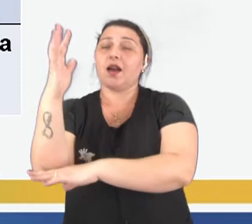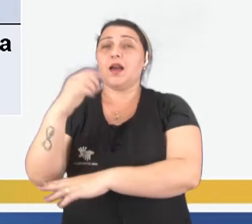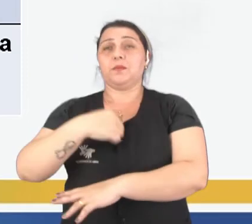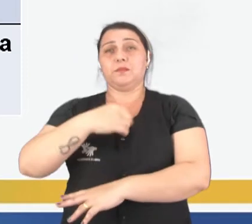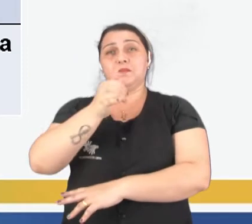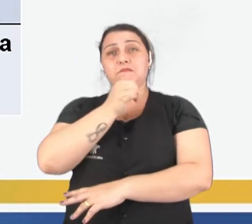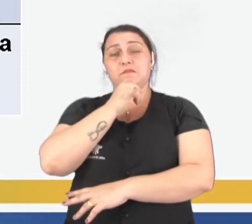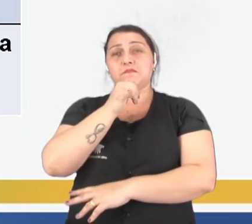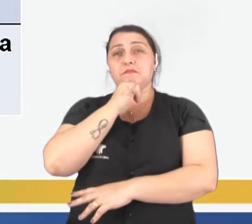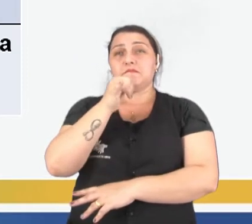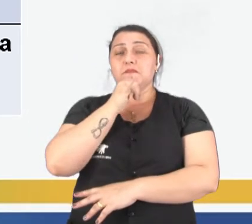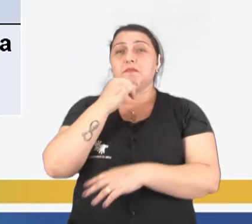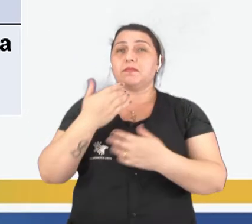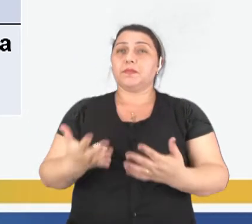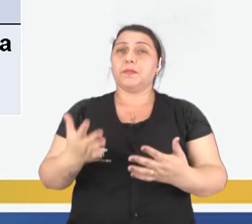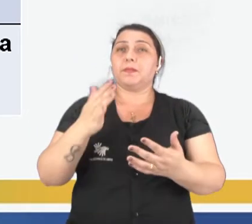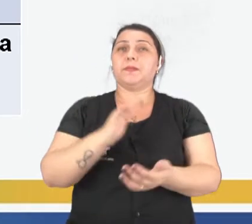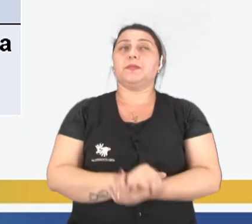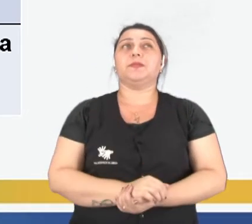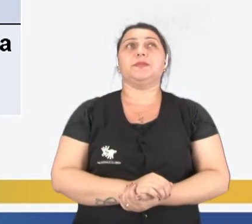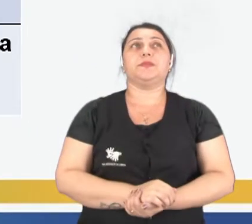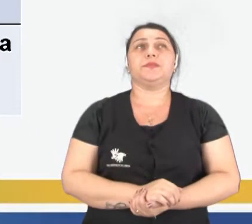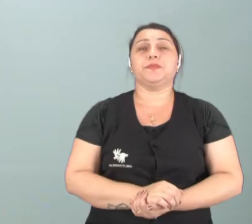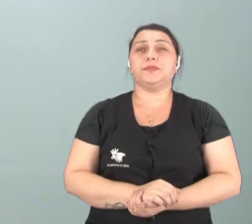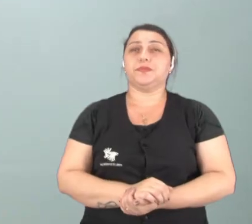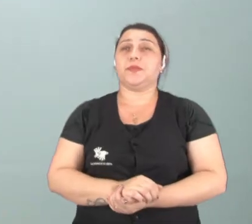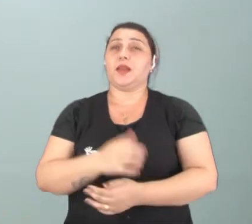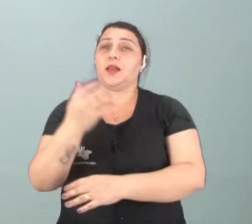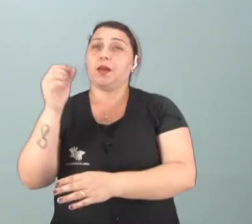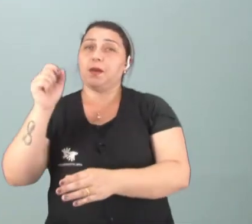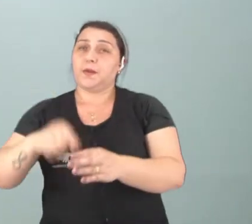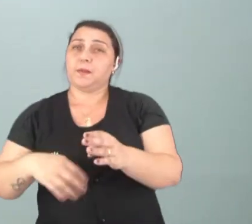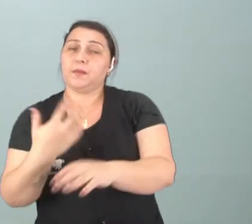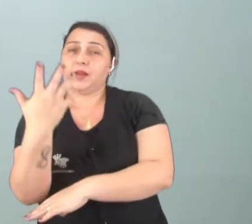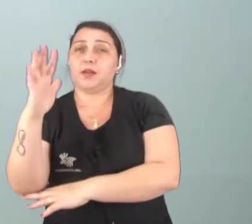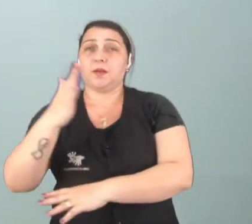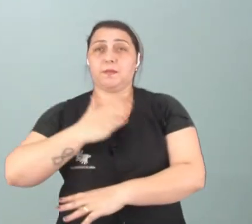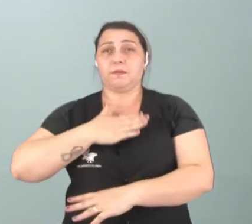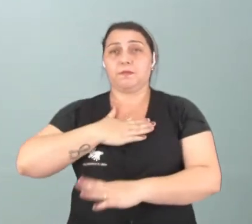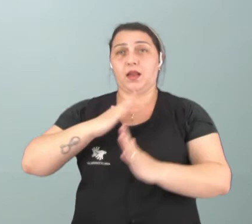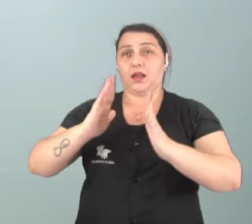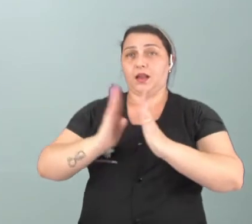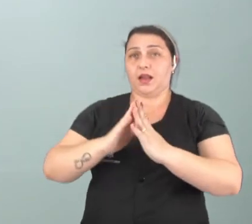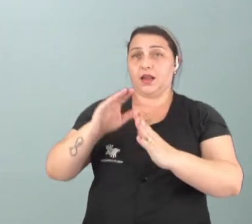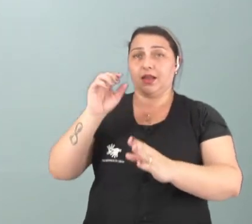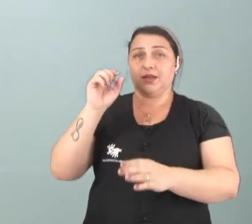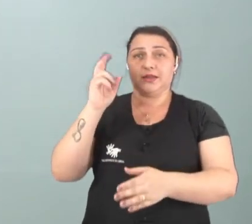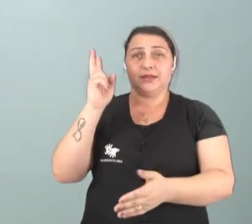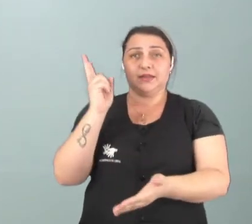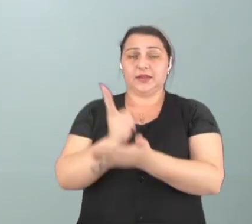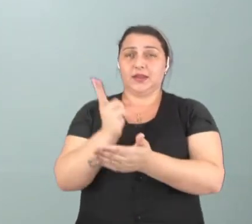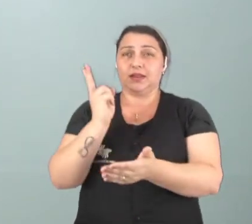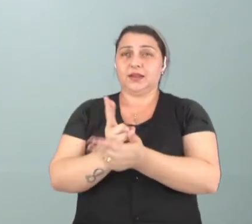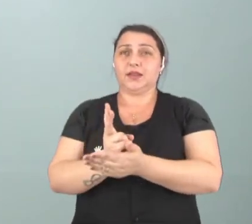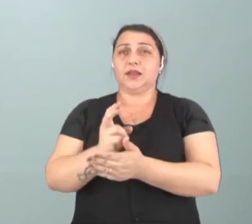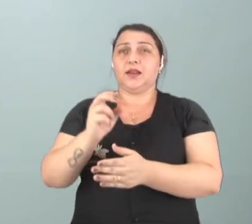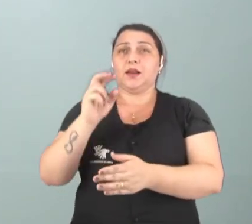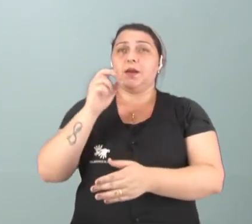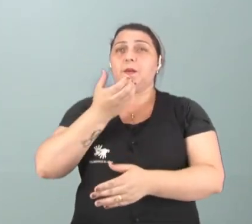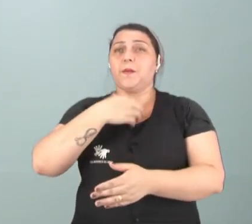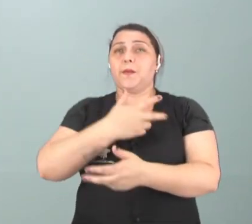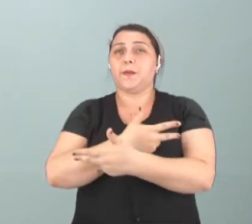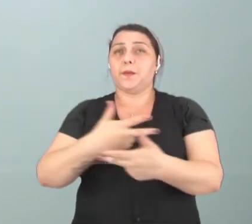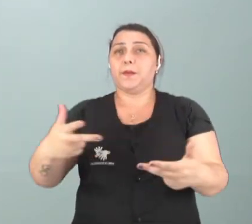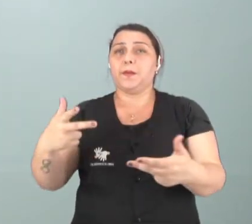exemplo, sou totalmente, né, a favor de plantações. Eu, no meu terrenozinho, eu planto sempre fruteiras, eu